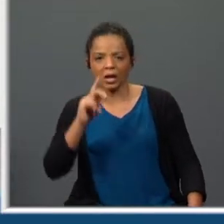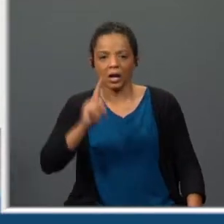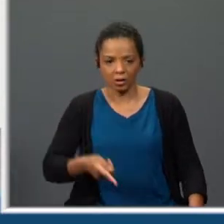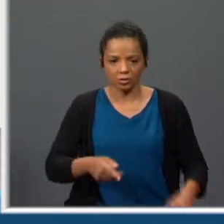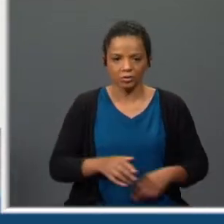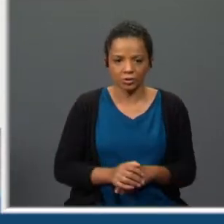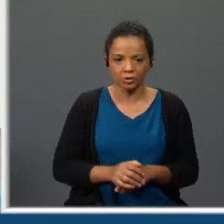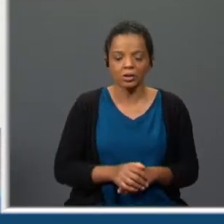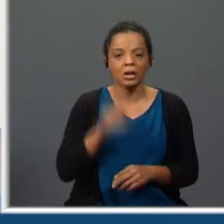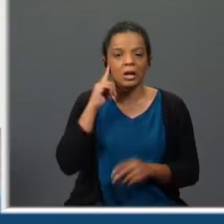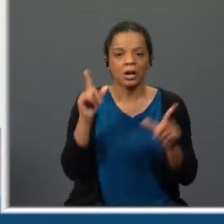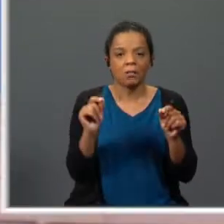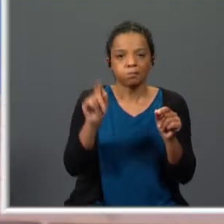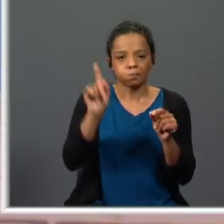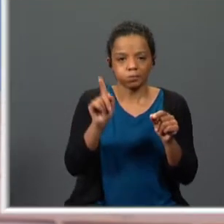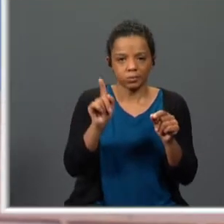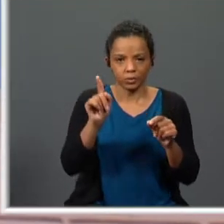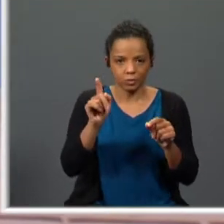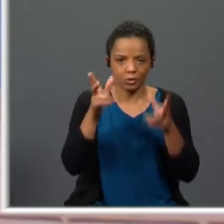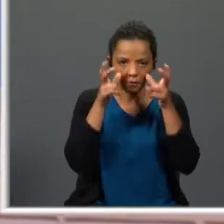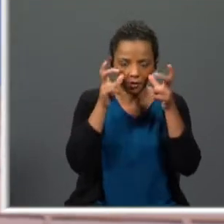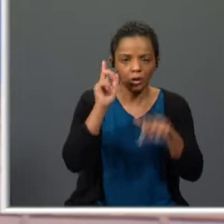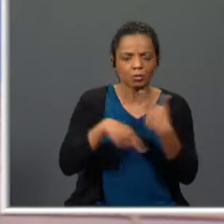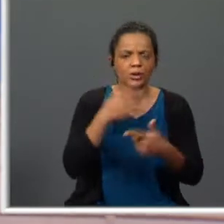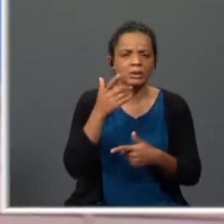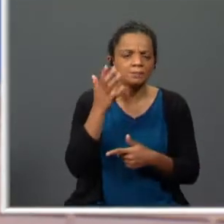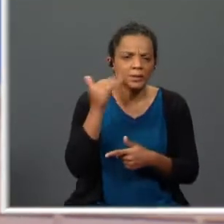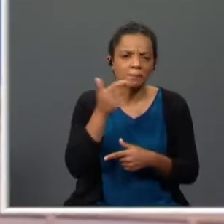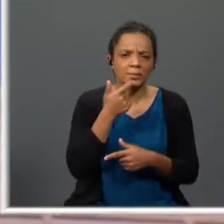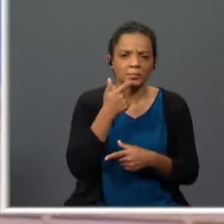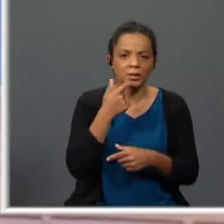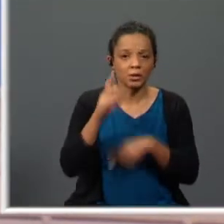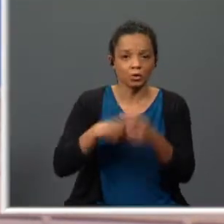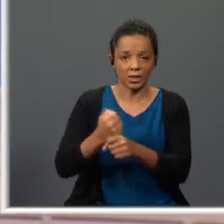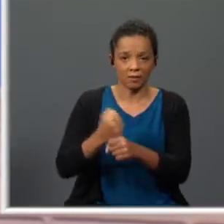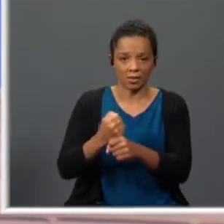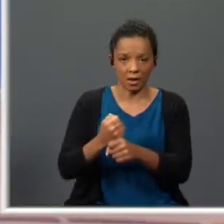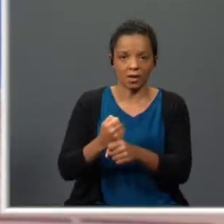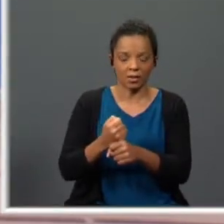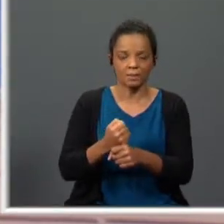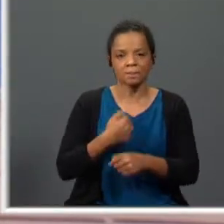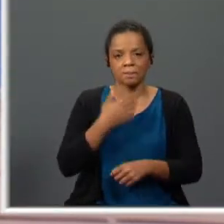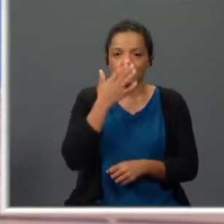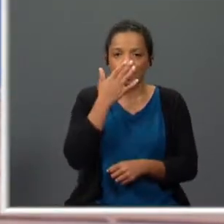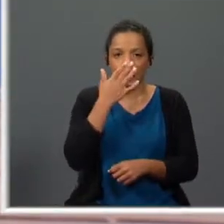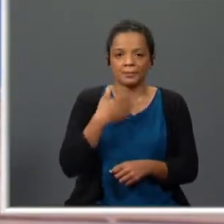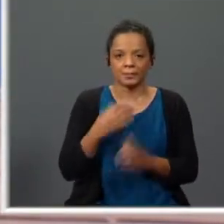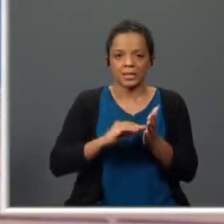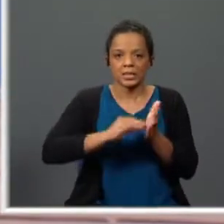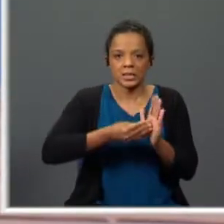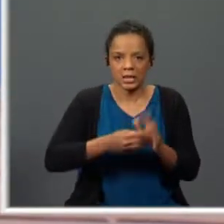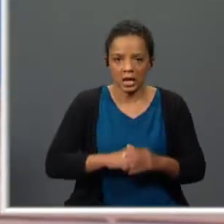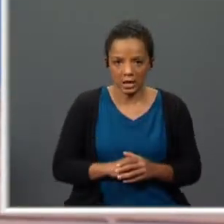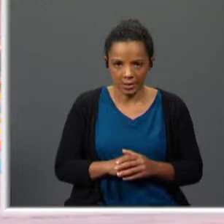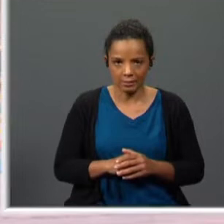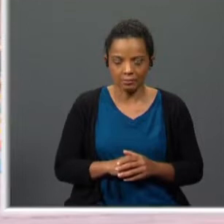Lugares Comuns da Antena 1, e vamos tentar resolver a atividade, vamos fazer como se fosse um exame. Eu